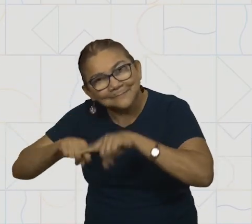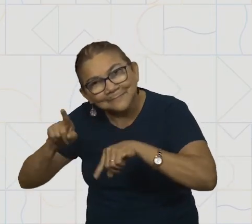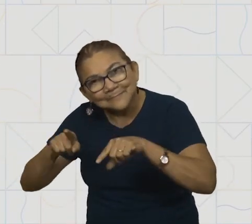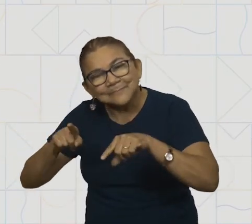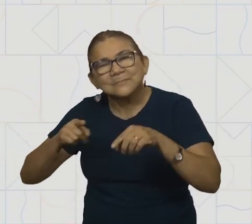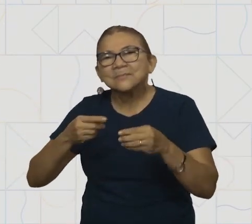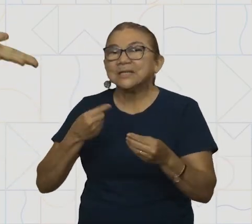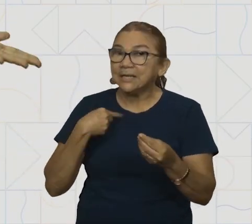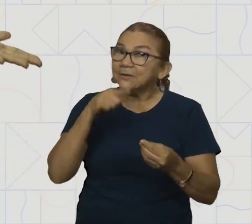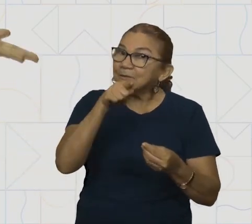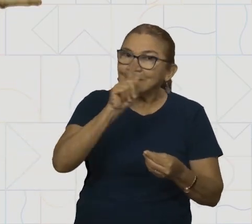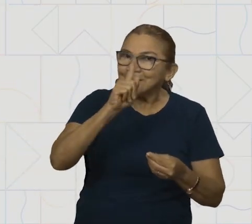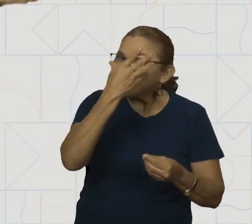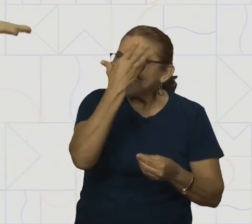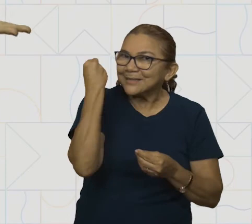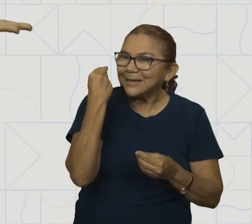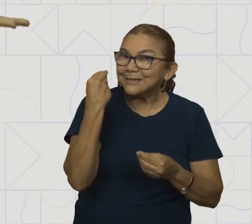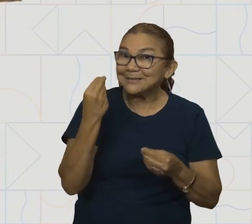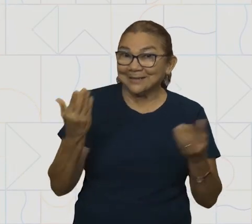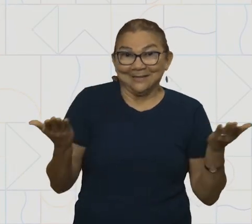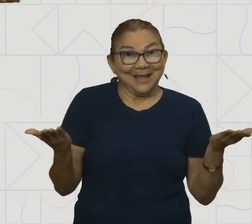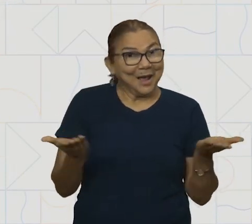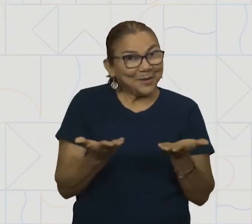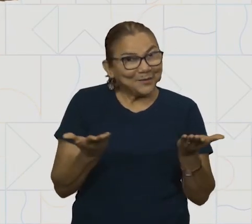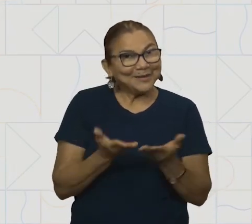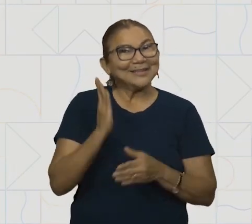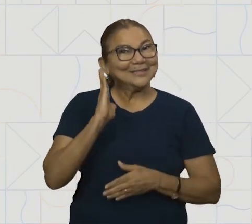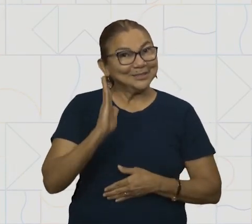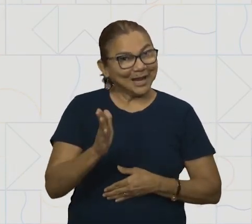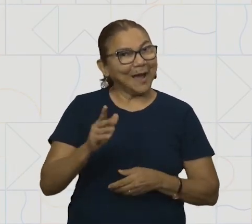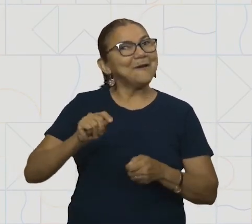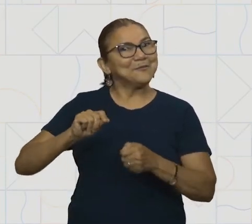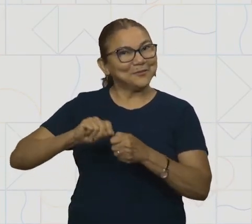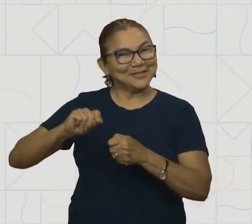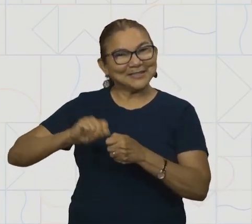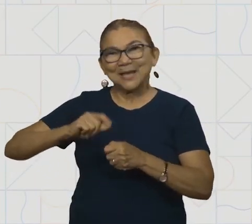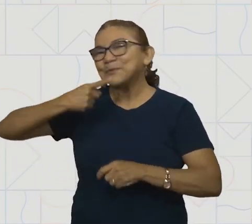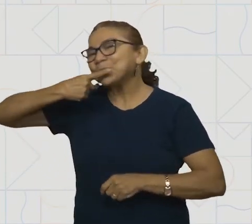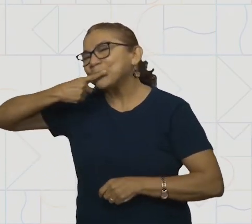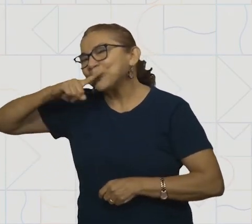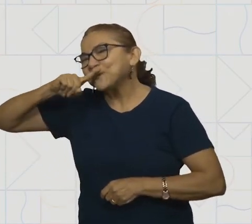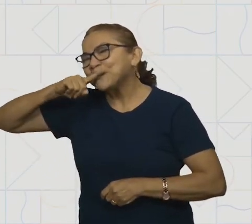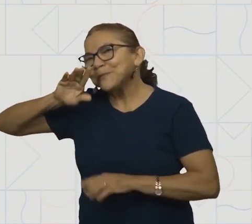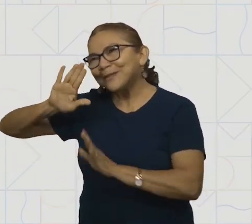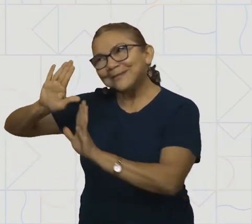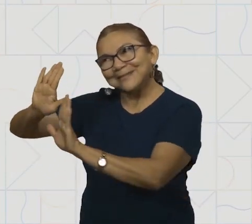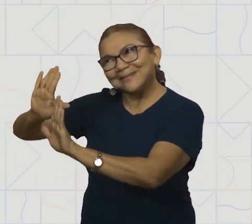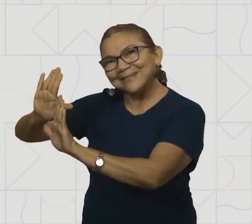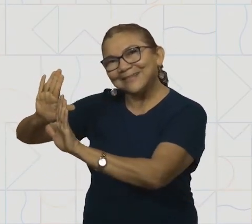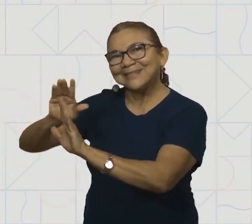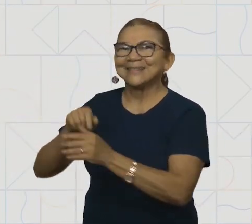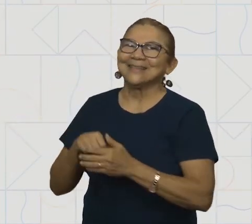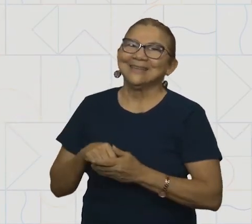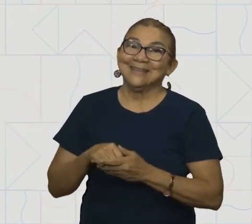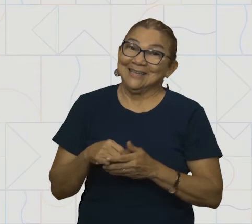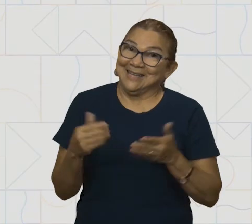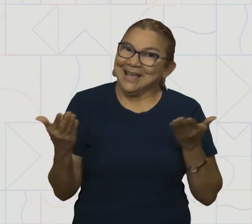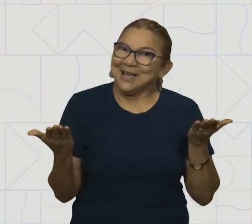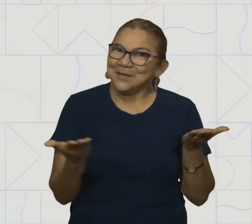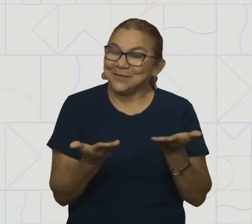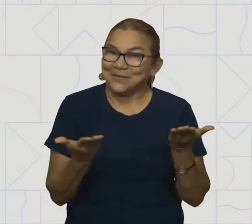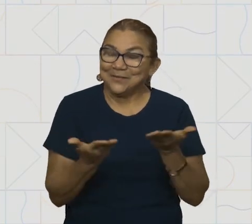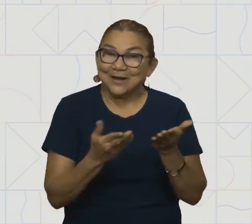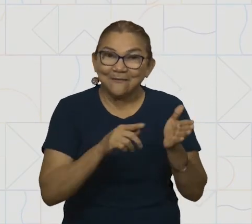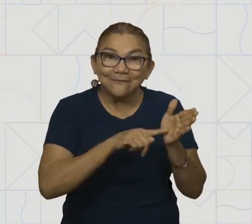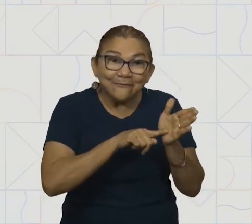esqueçam disso. Crianças, agora que nós já fizemos o nosso picolé delicioso de limão, nós vamos